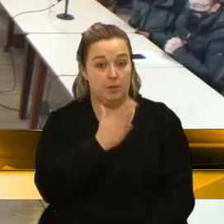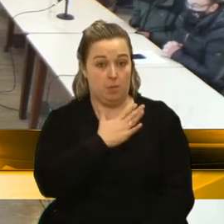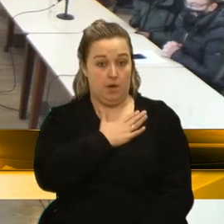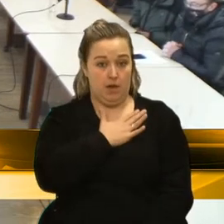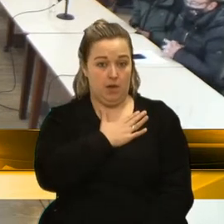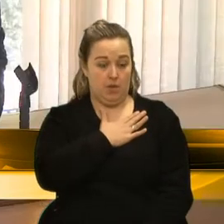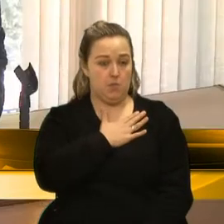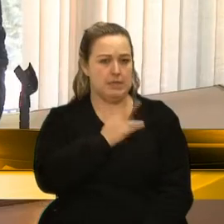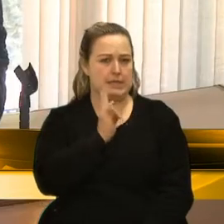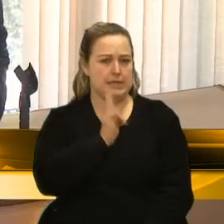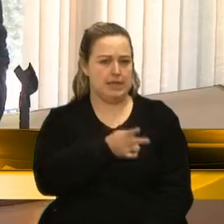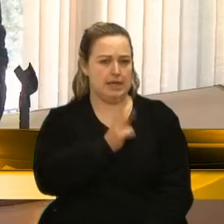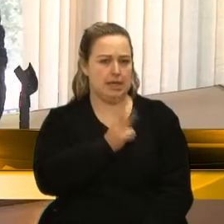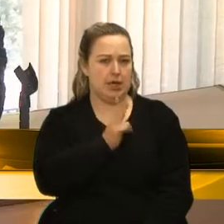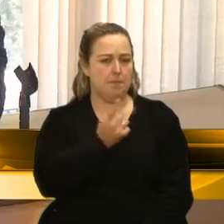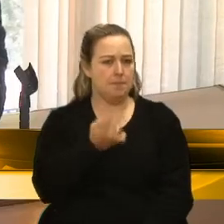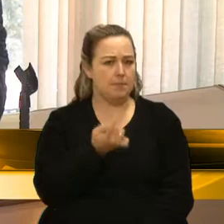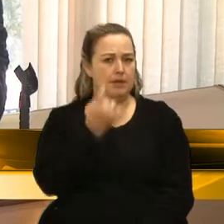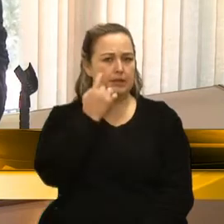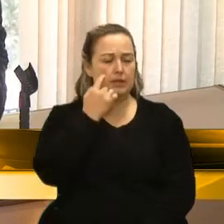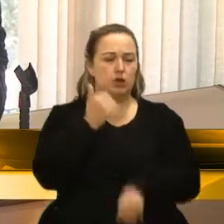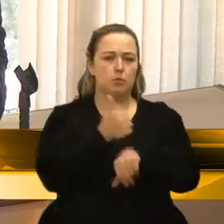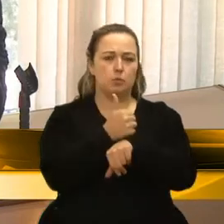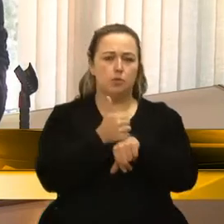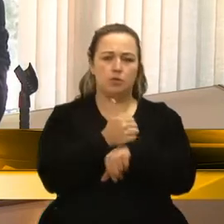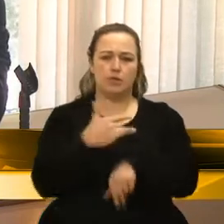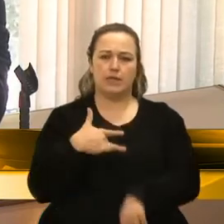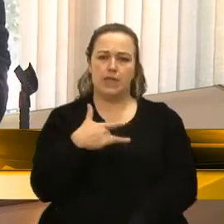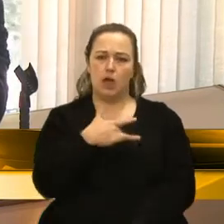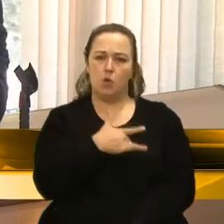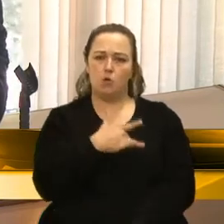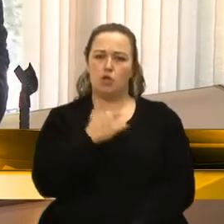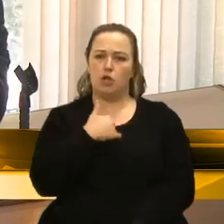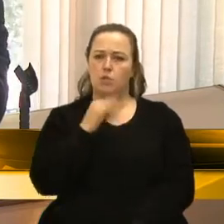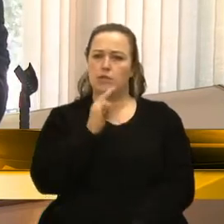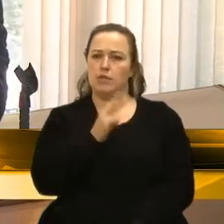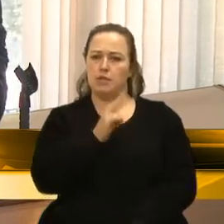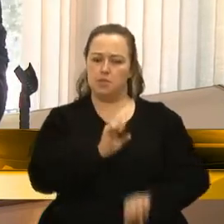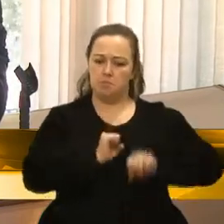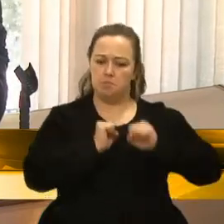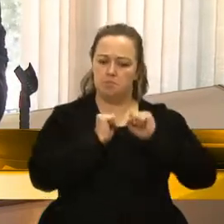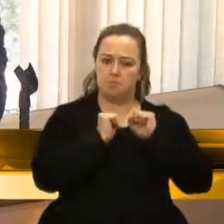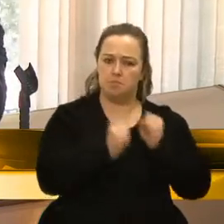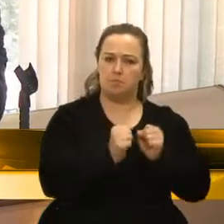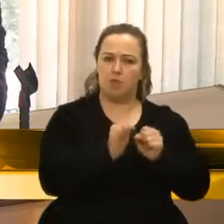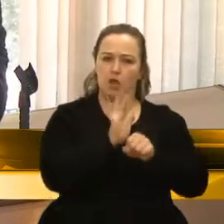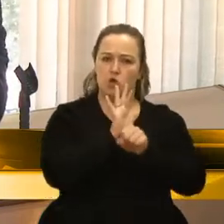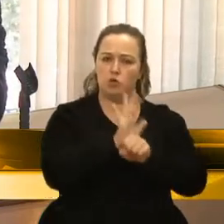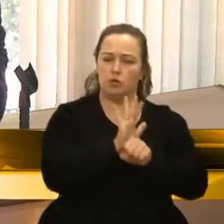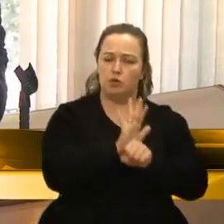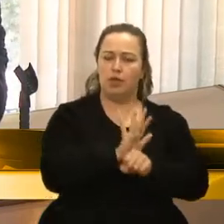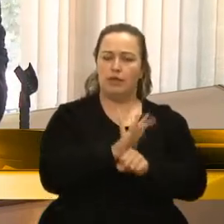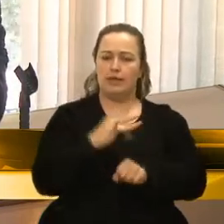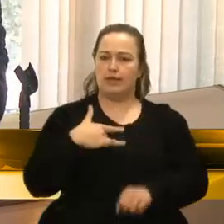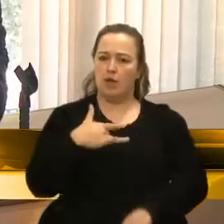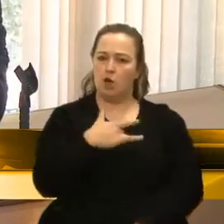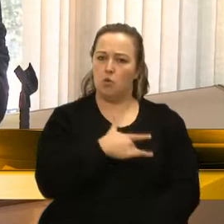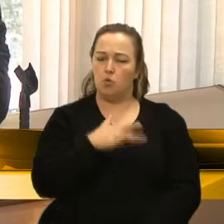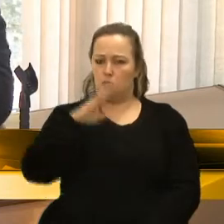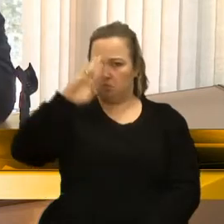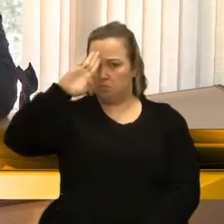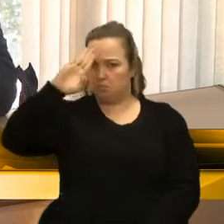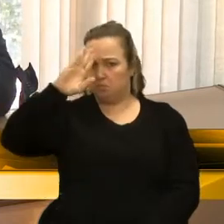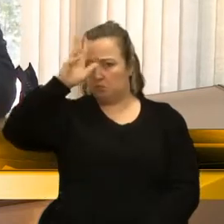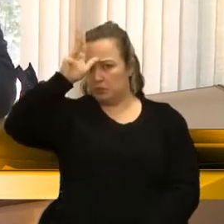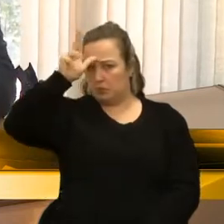foi em função dos profissionais da saúde, profissionais da educação, recentemente com os profissionais da Guarda Municipal. Então,